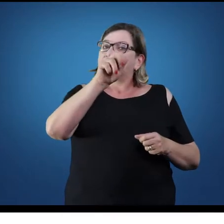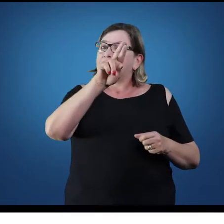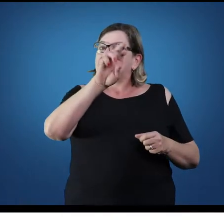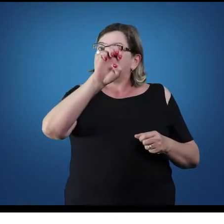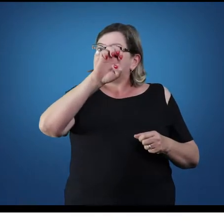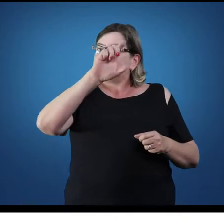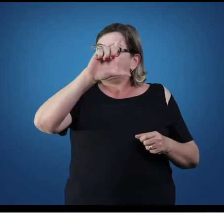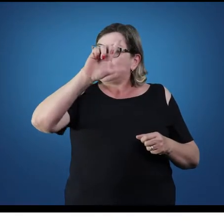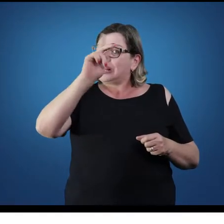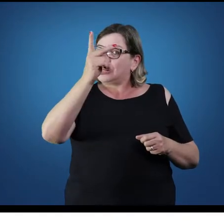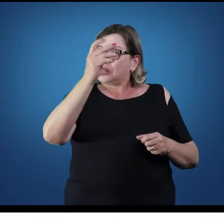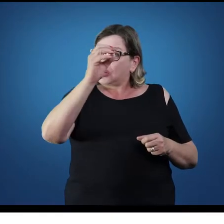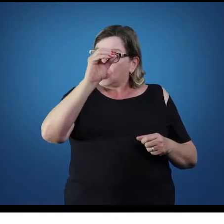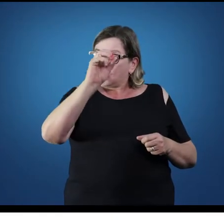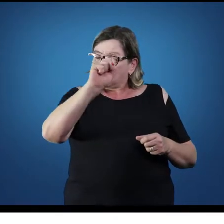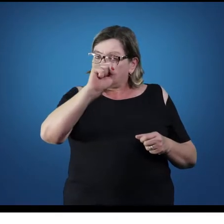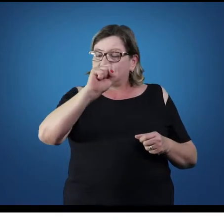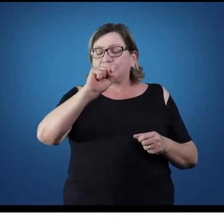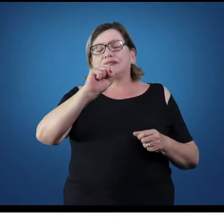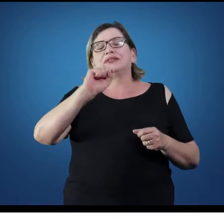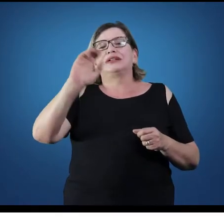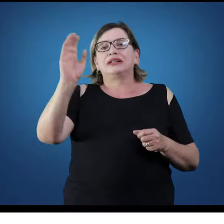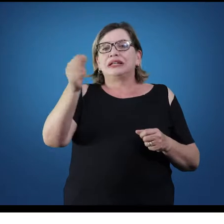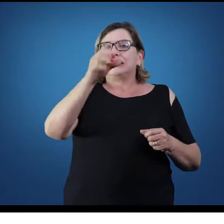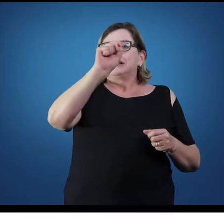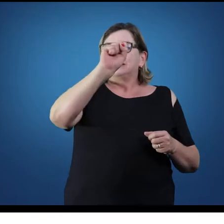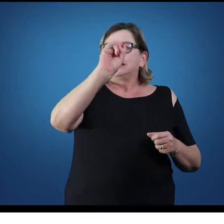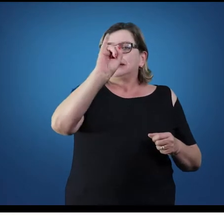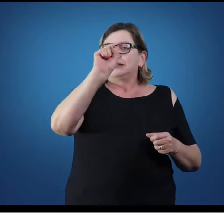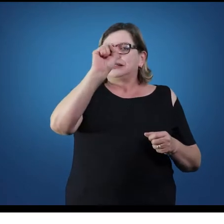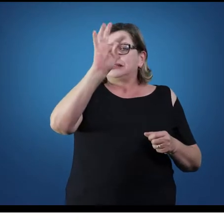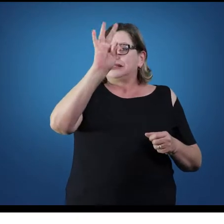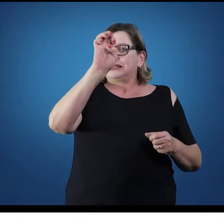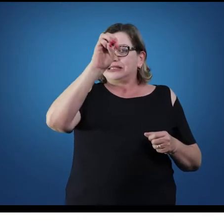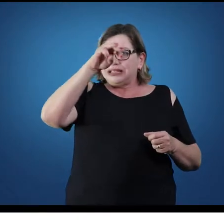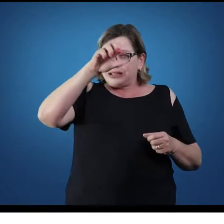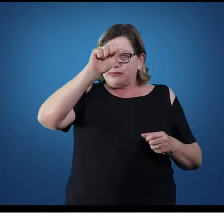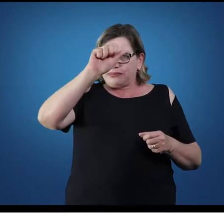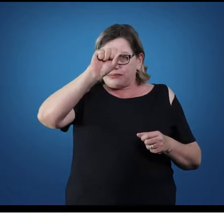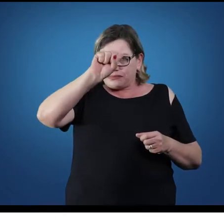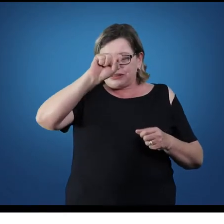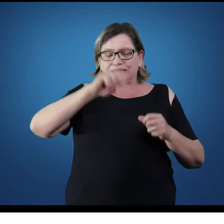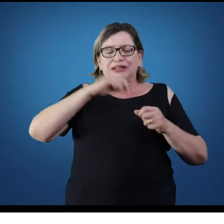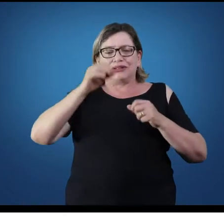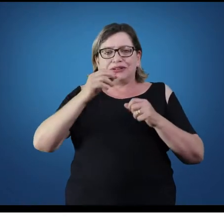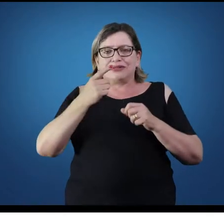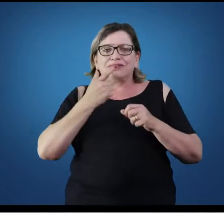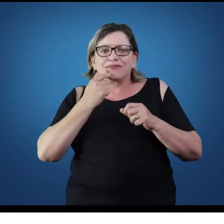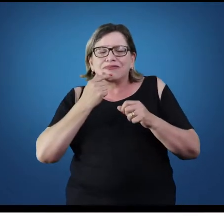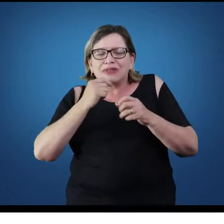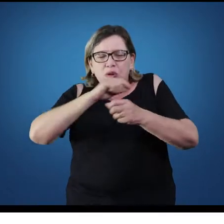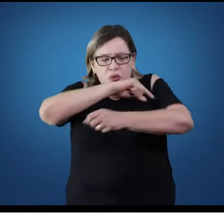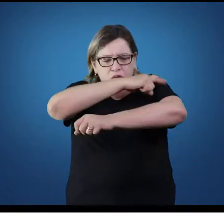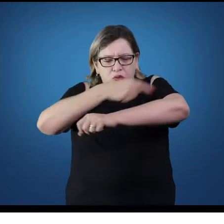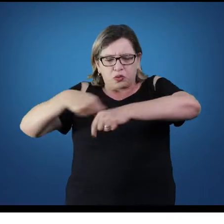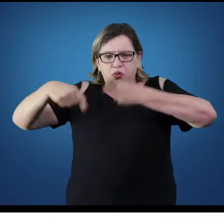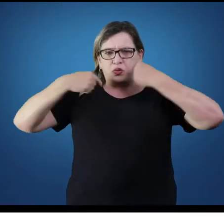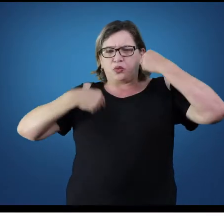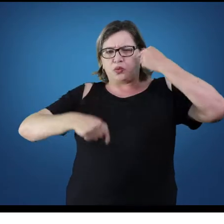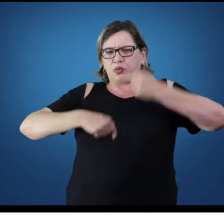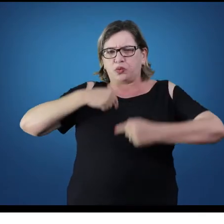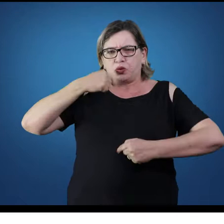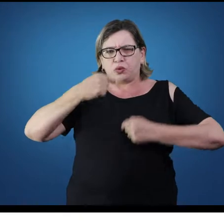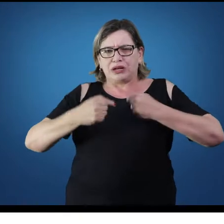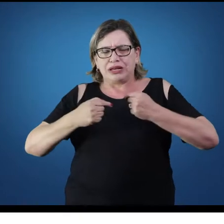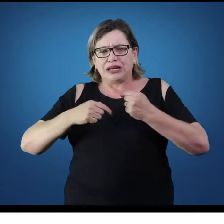Unidade 5, vamos ter o sistema circulatório, unidade 6, uma junção de vários aparelhos aí,